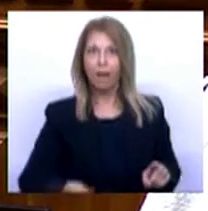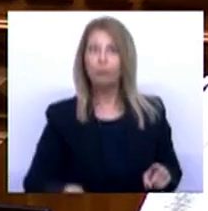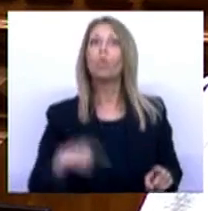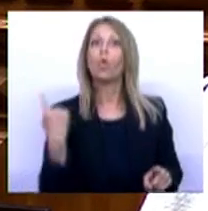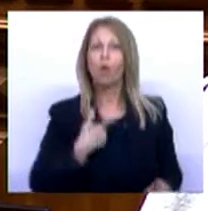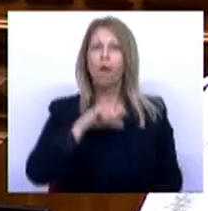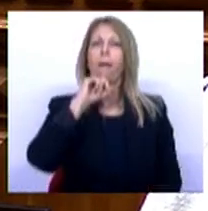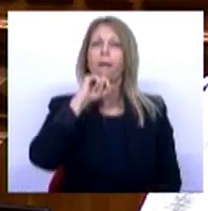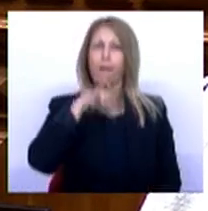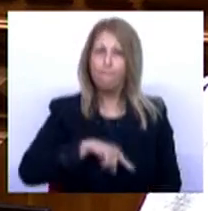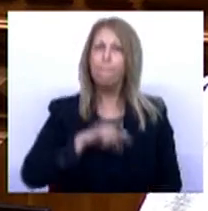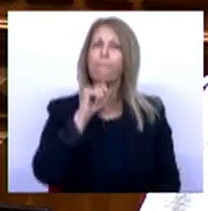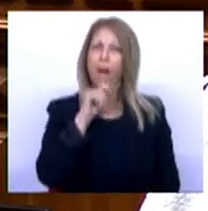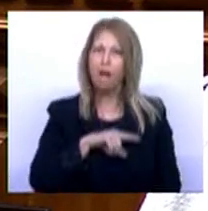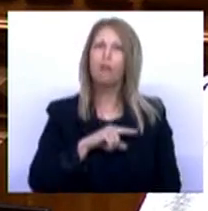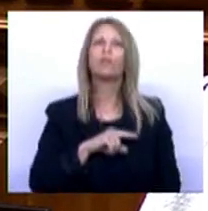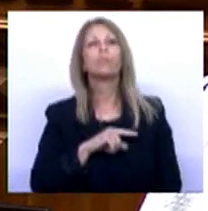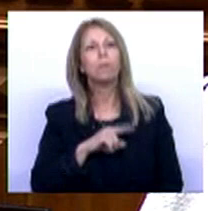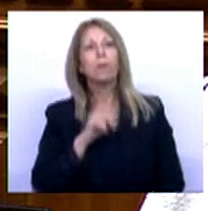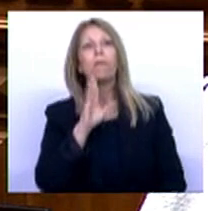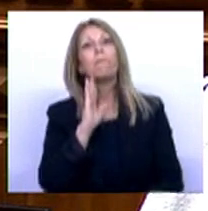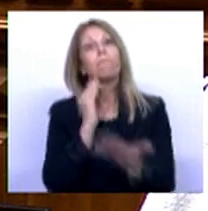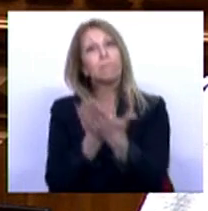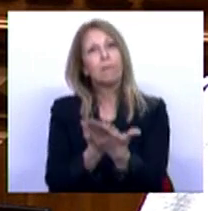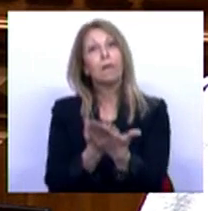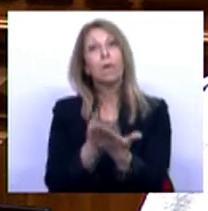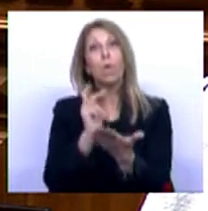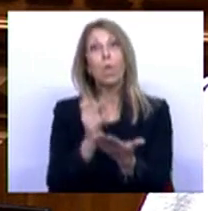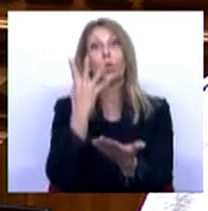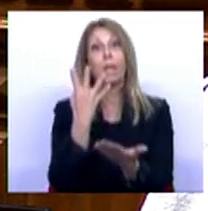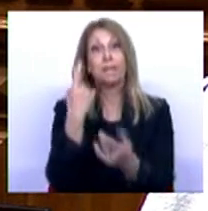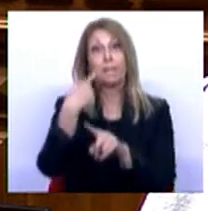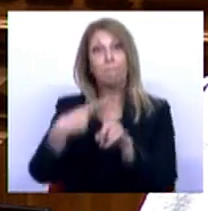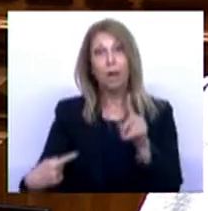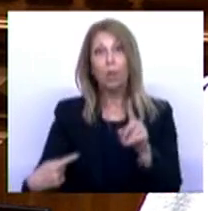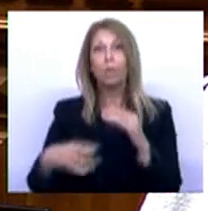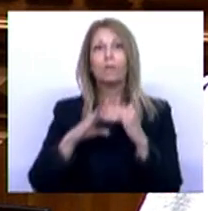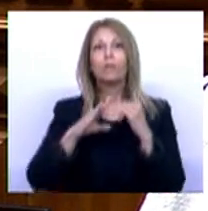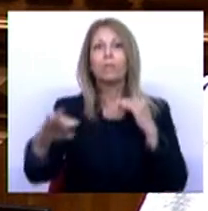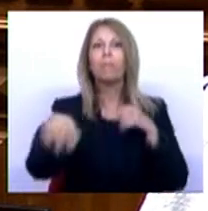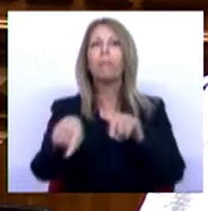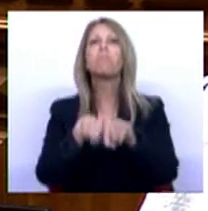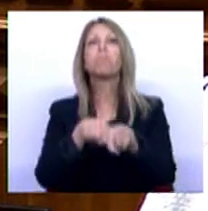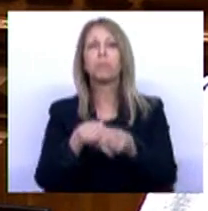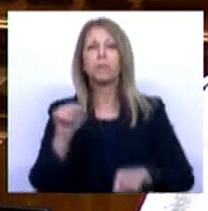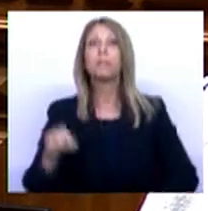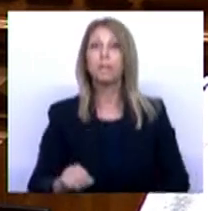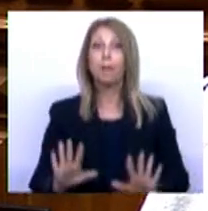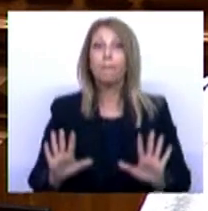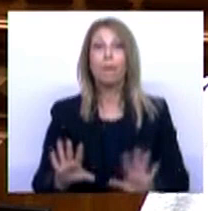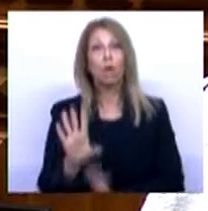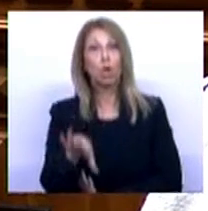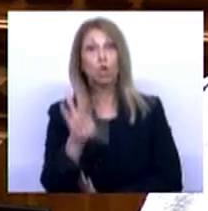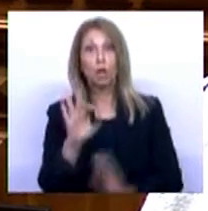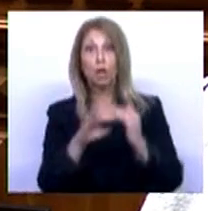de oferecer, quatro anos e meio de estabilidade política. Mas a escolha da estabilidade política